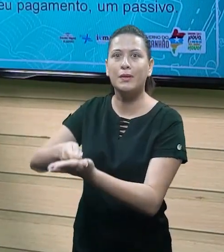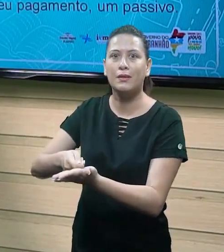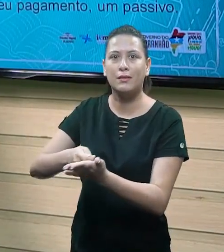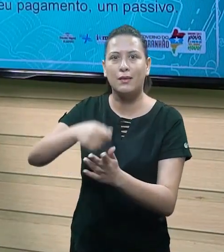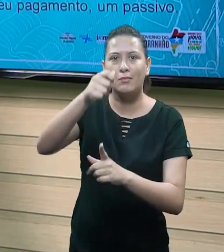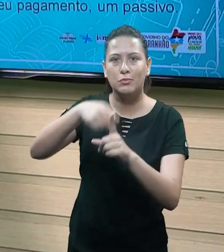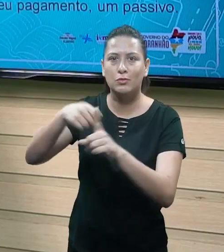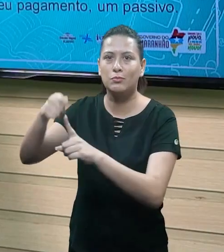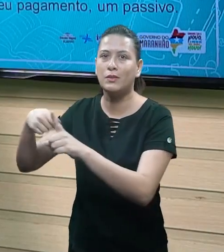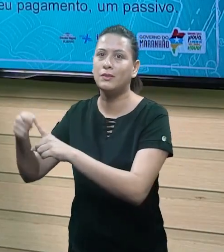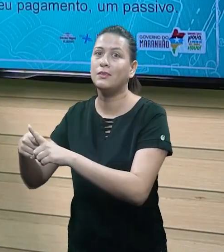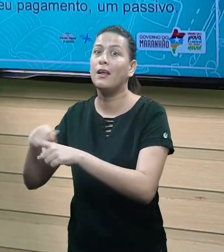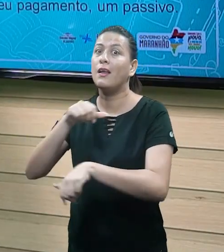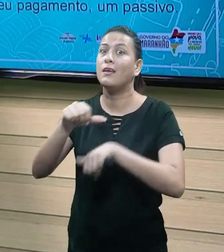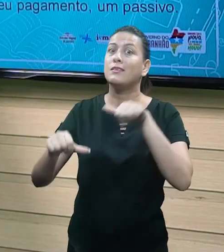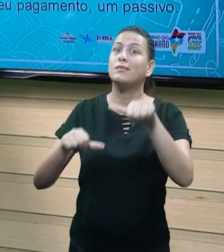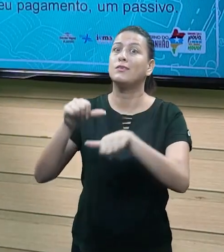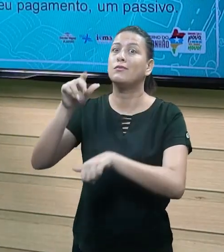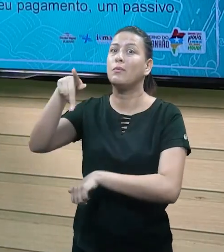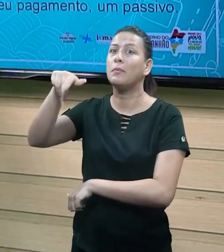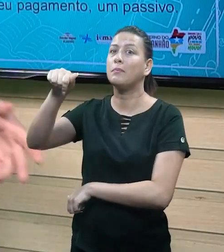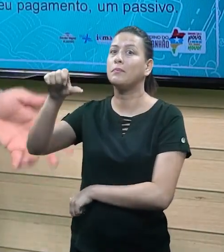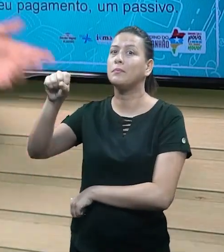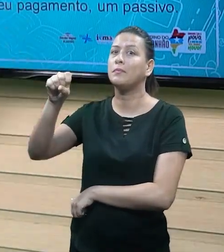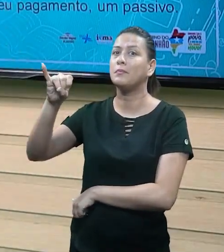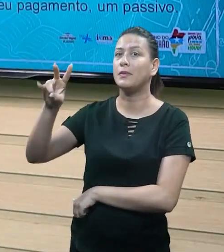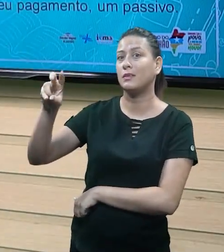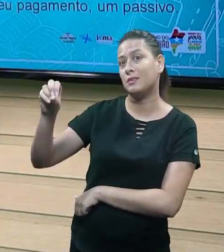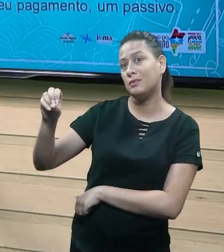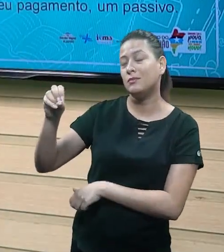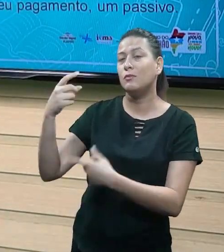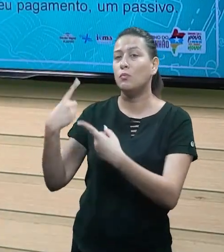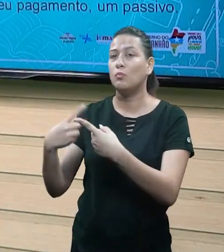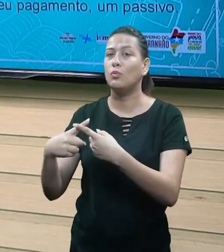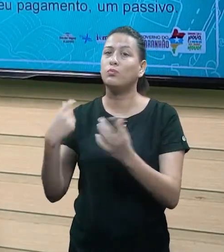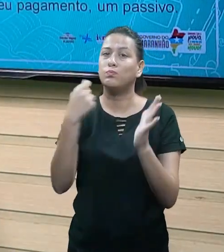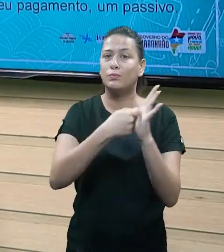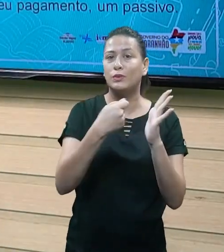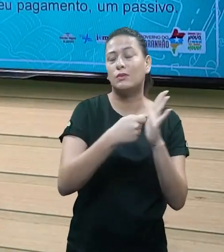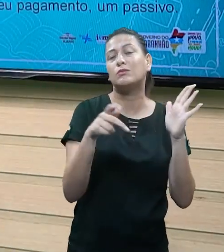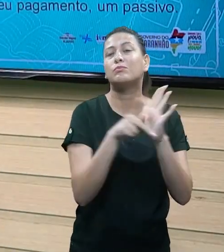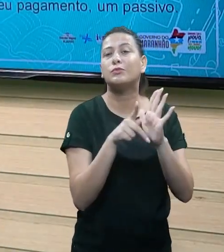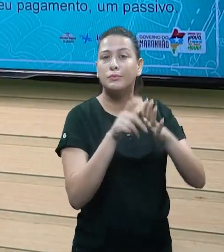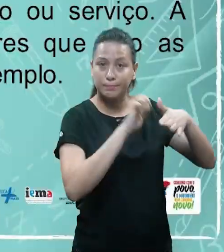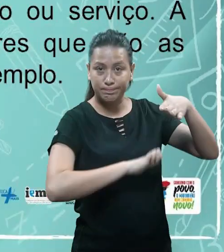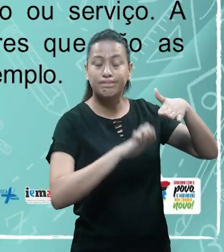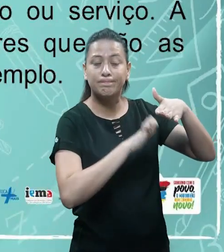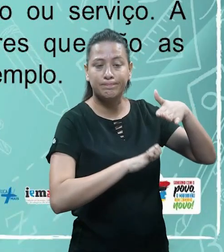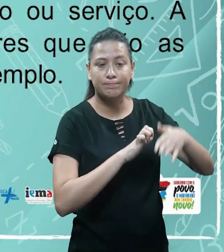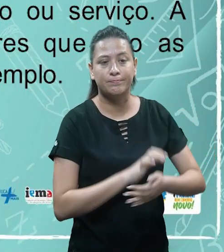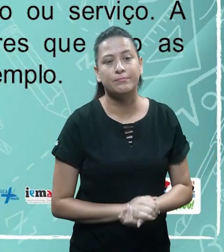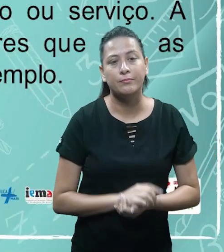independente de a prazo, eles se tornam passivos porque é uma despesa, é uma obrigação que a minha empresa acaba tendo, ok?